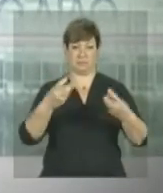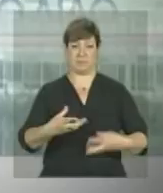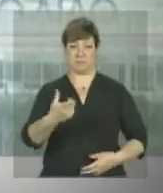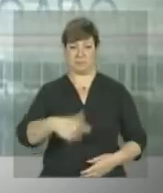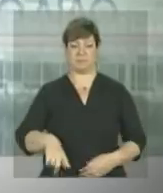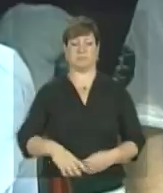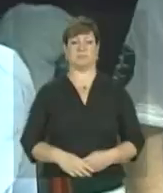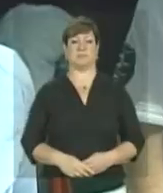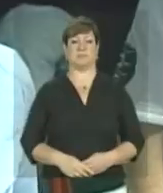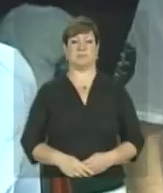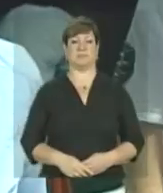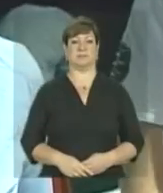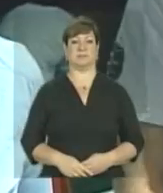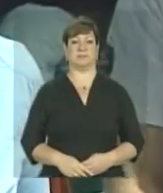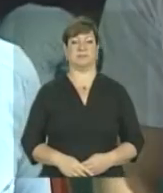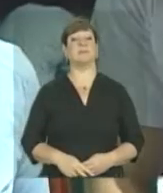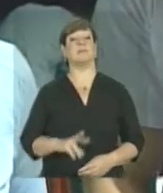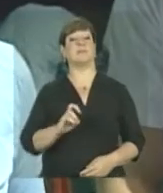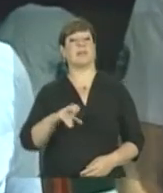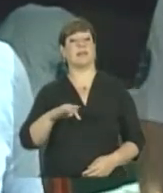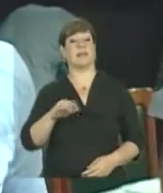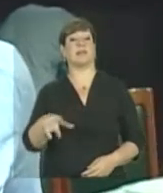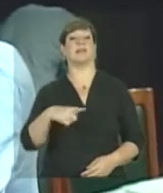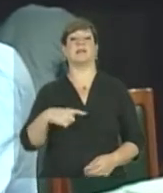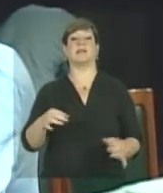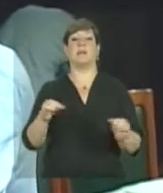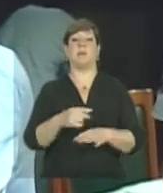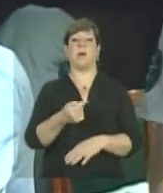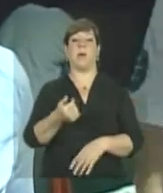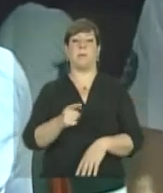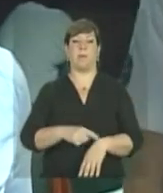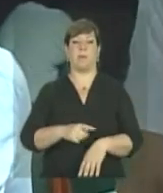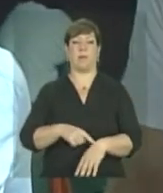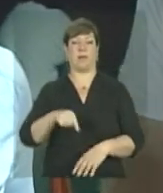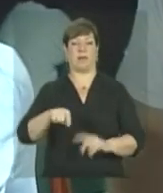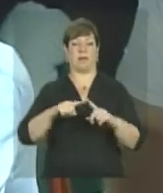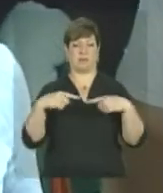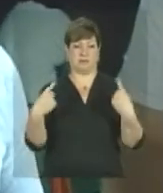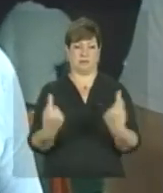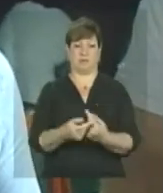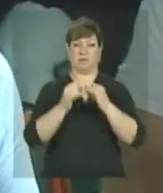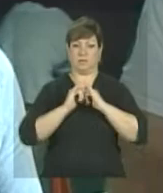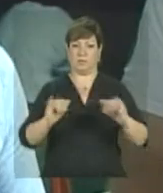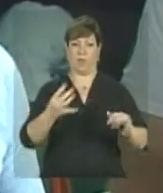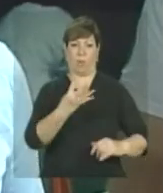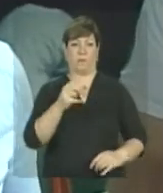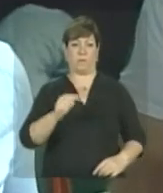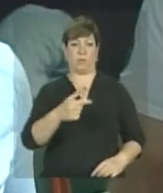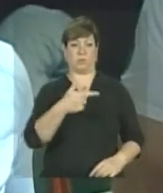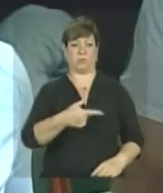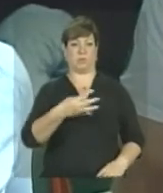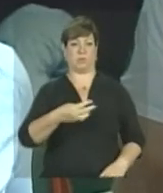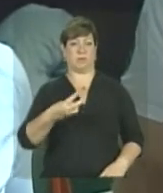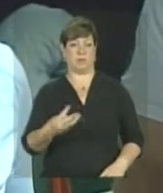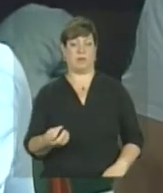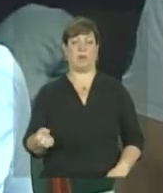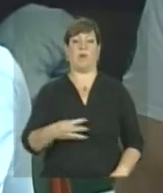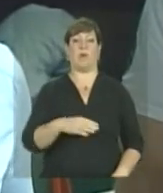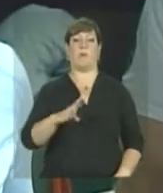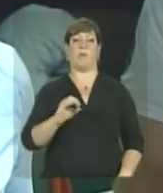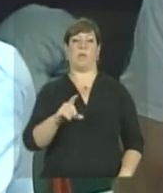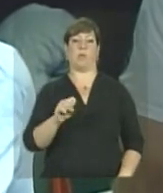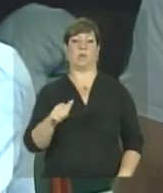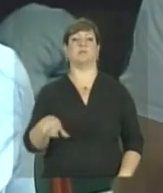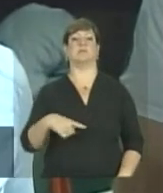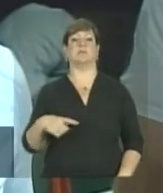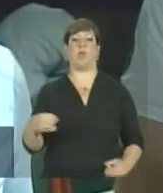Daniela? Renata, terminou há pouco essa cerimônia que anunciou 4.243 bolsas, que